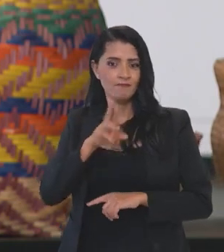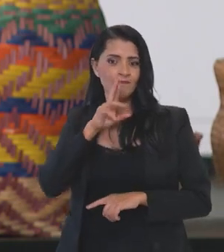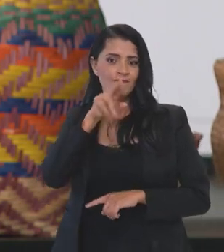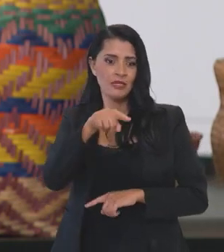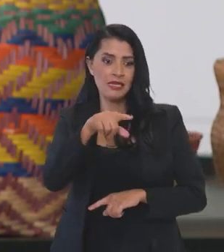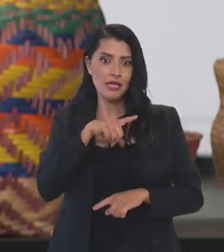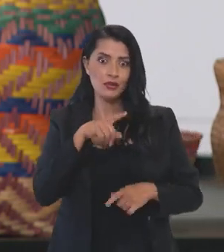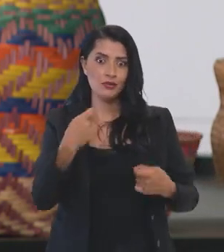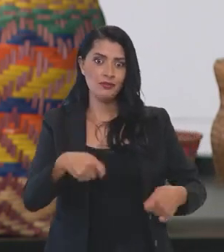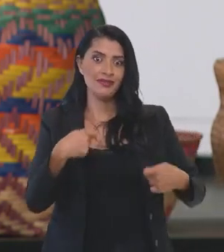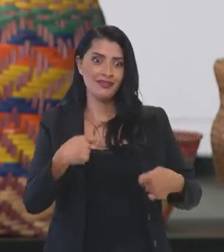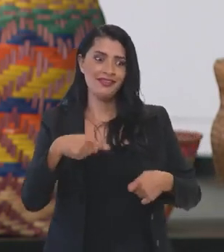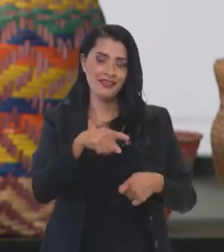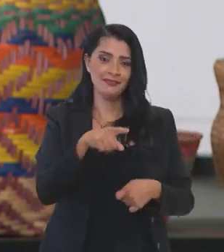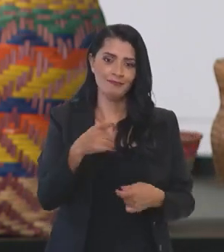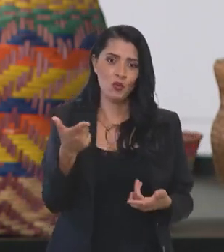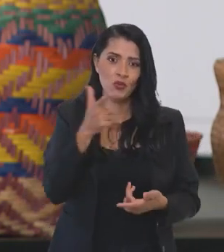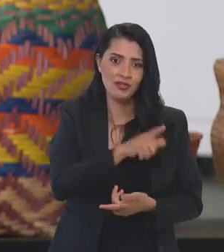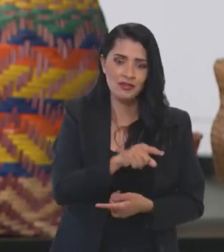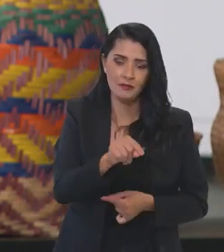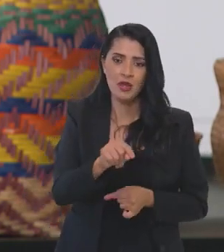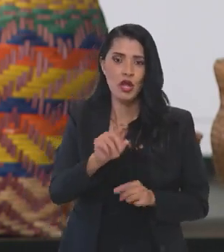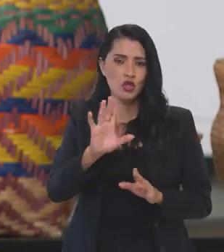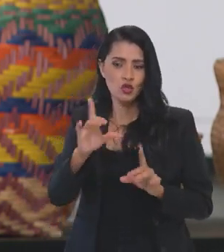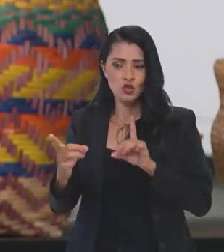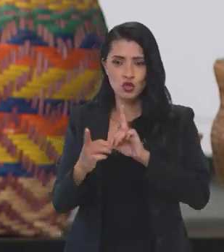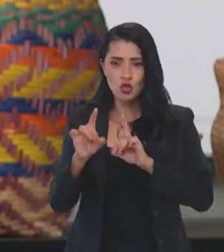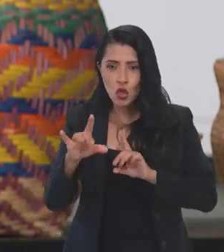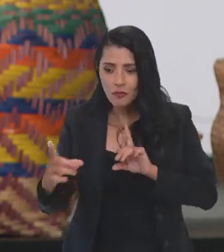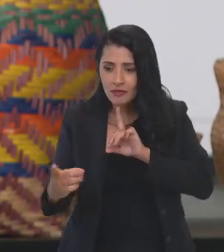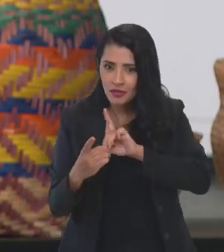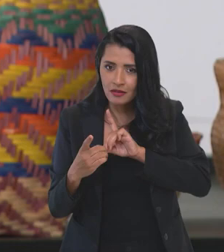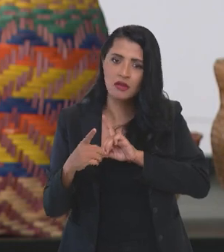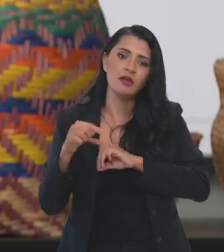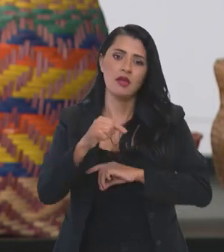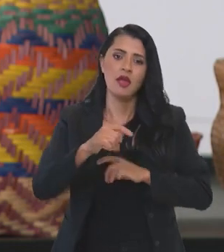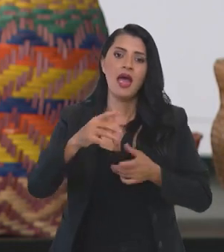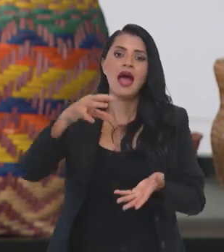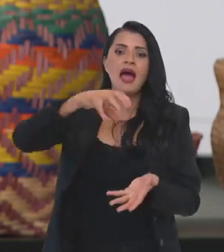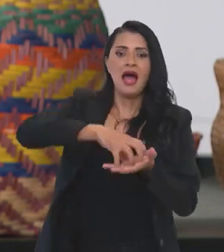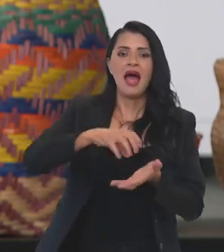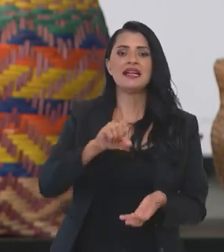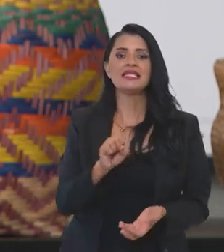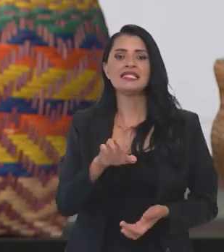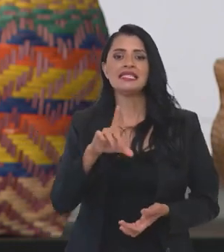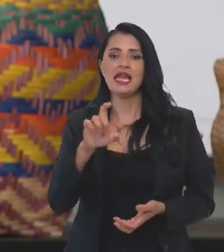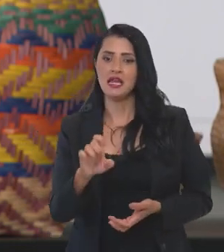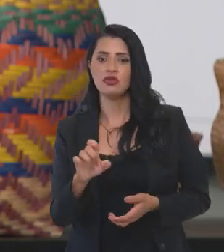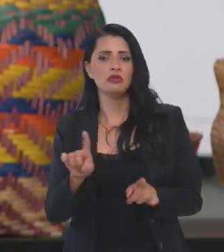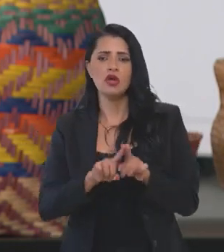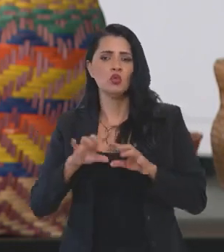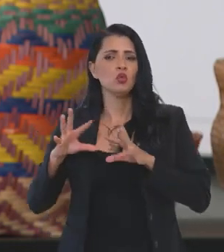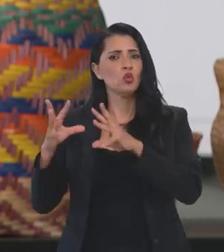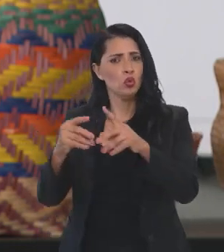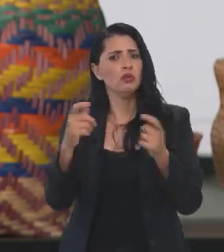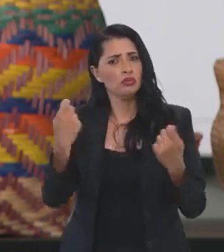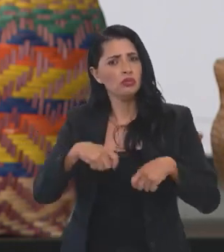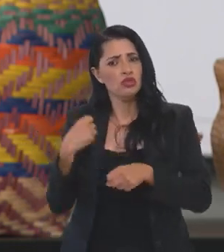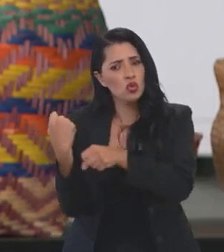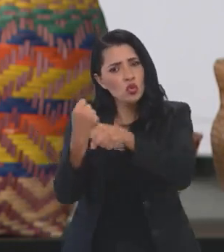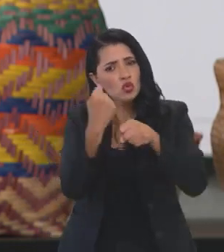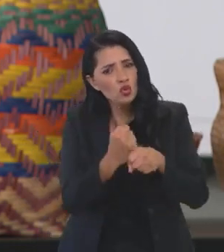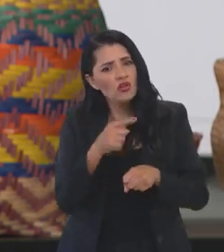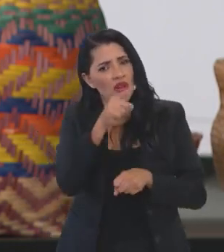responder essa demanda, não somente para atender a que é sede, mas é importante fazer essa